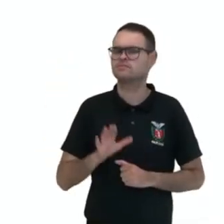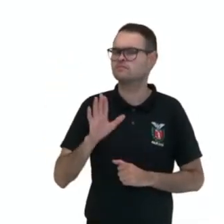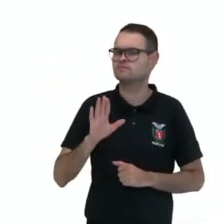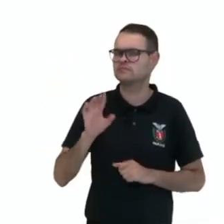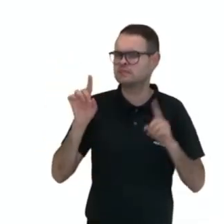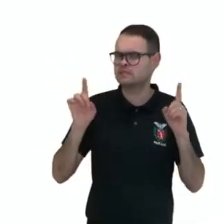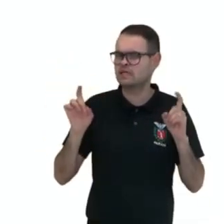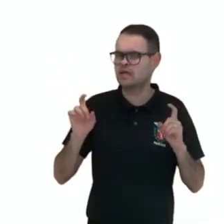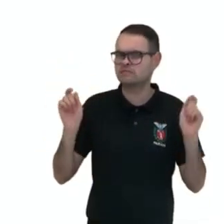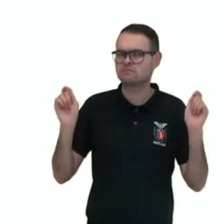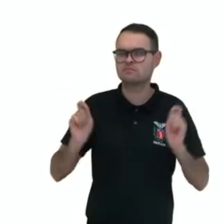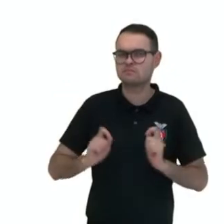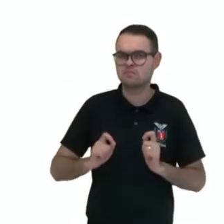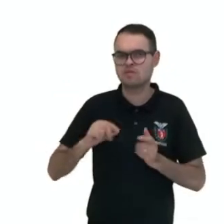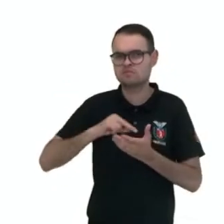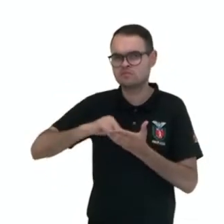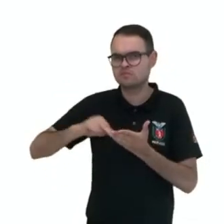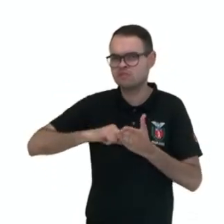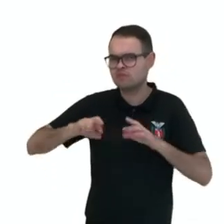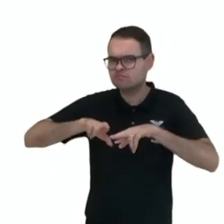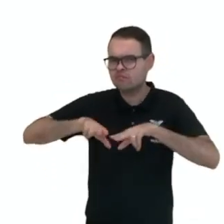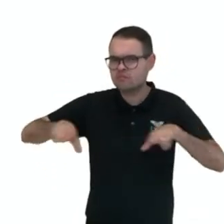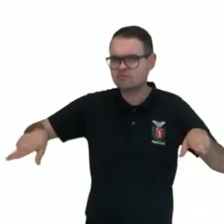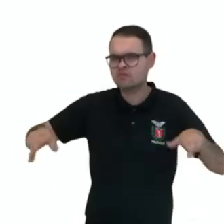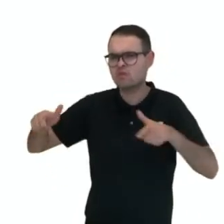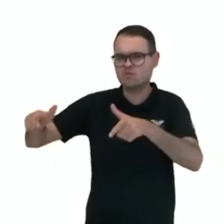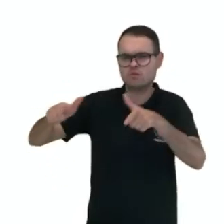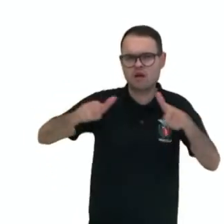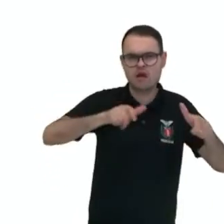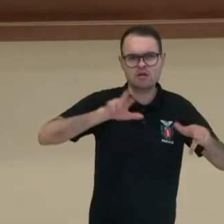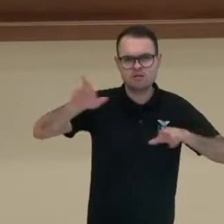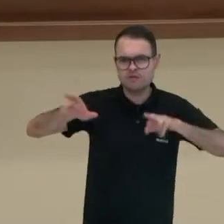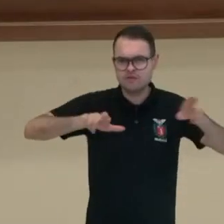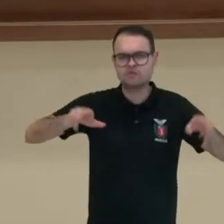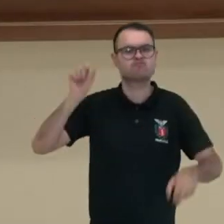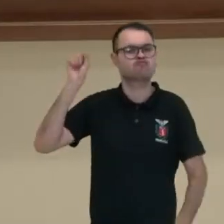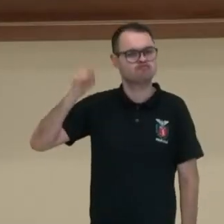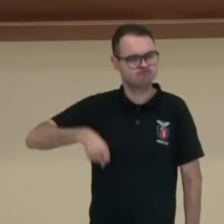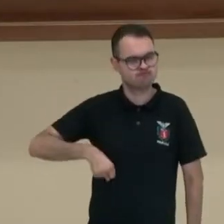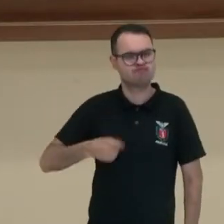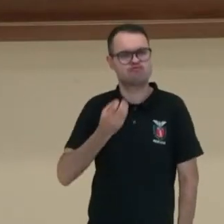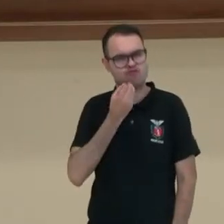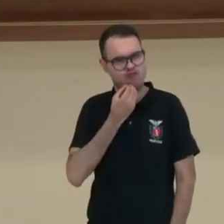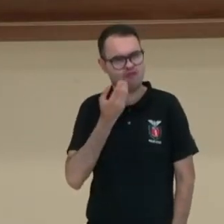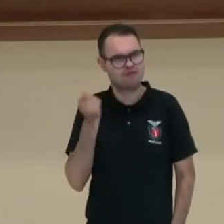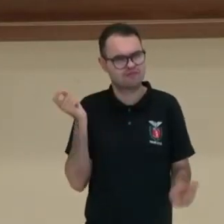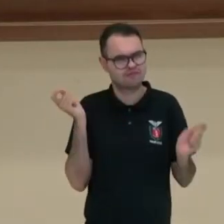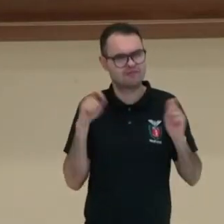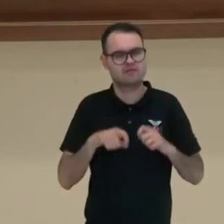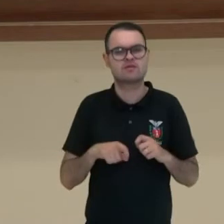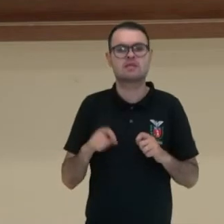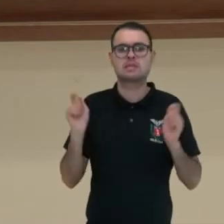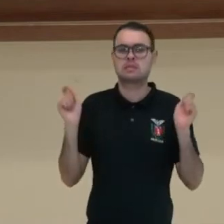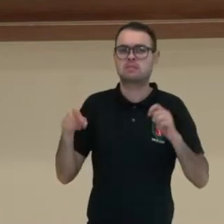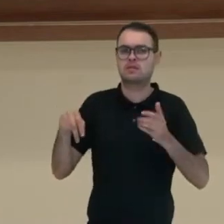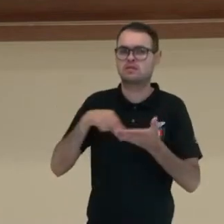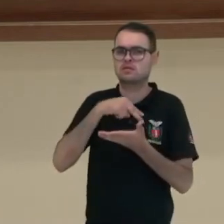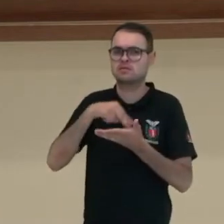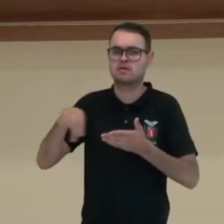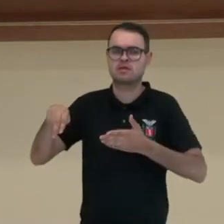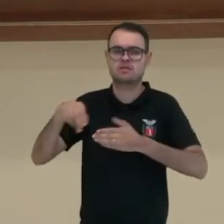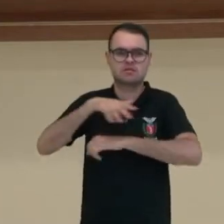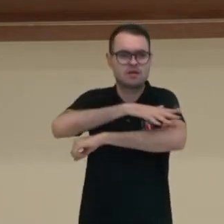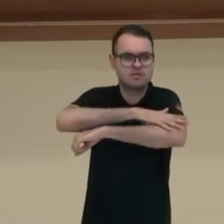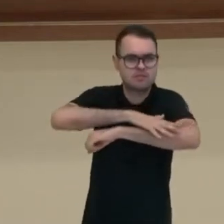que podemos dançar de diversas maneiras em locais diferentes? Sim, claro que podemos, né? Podemos dançar na praça, na rua,